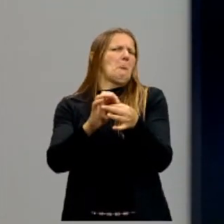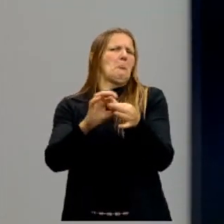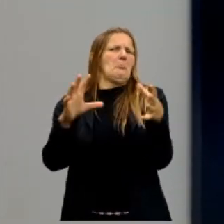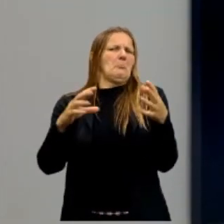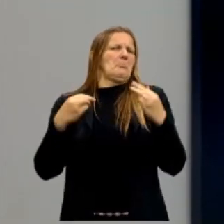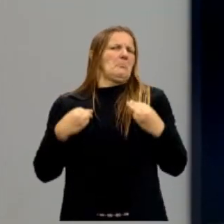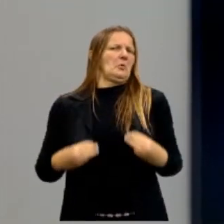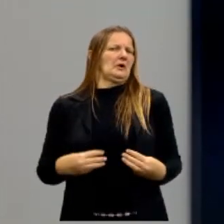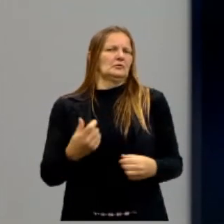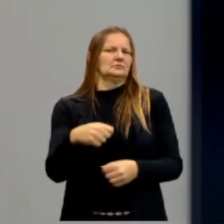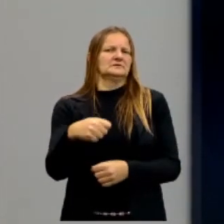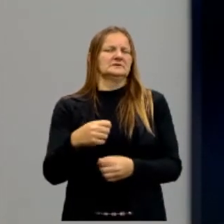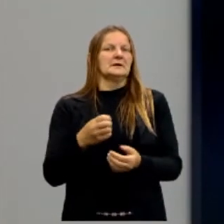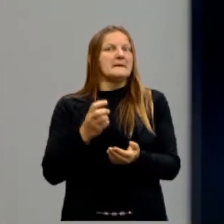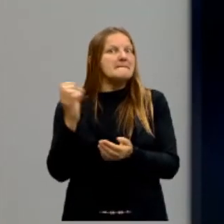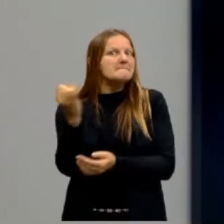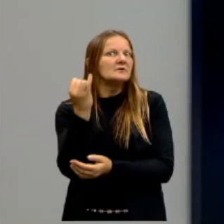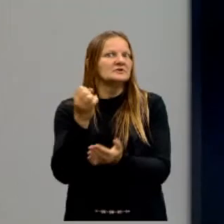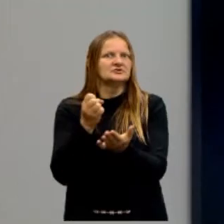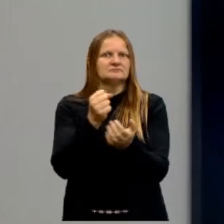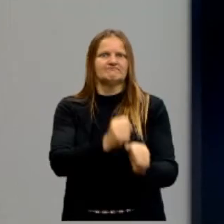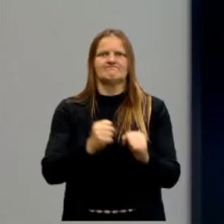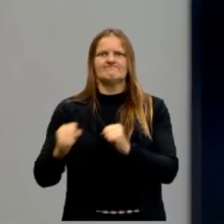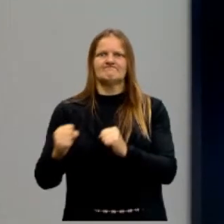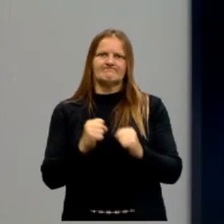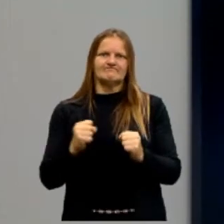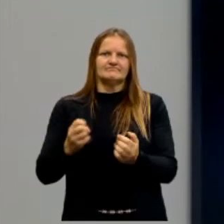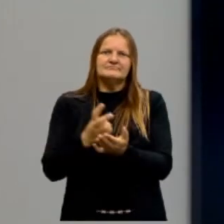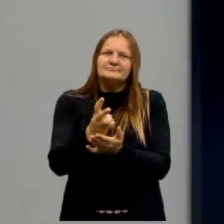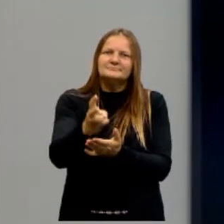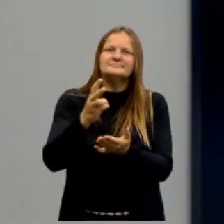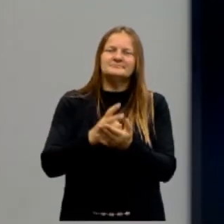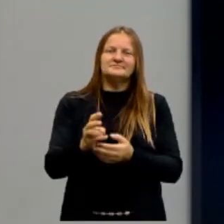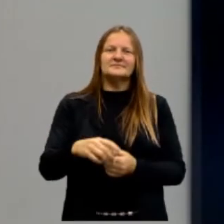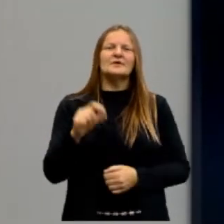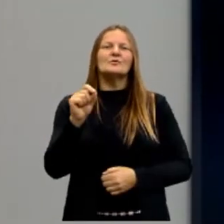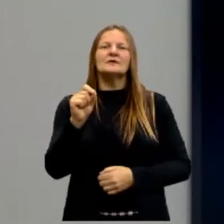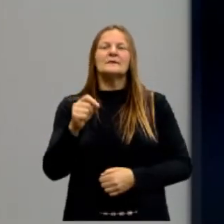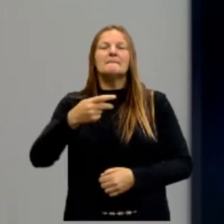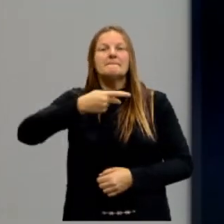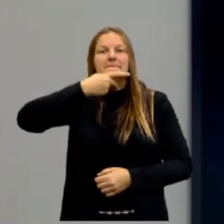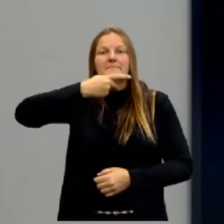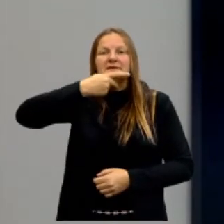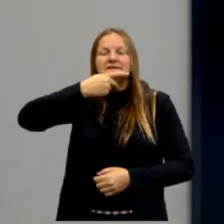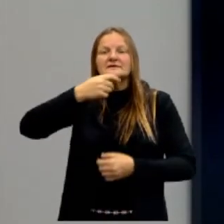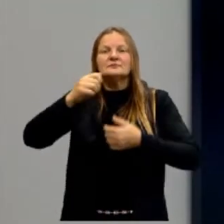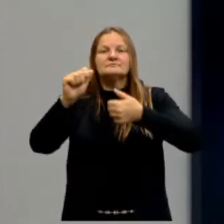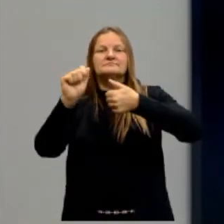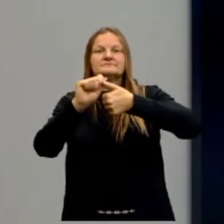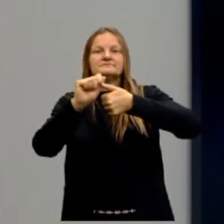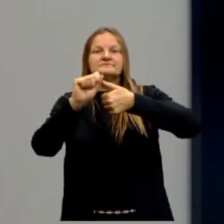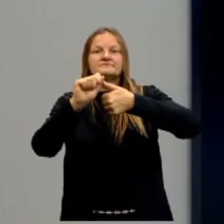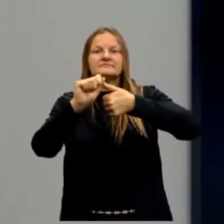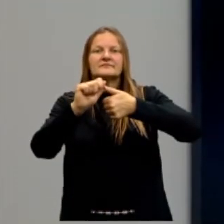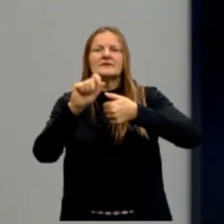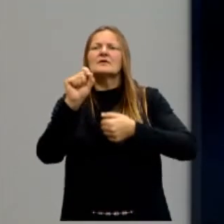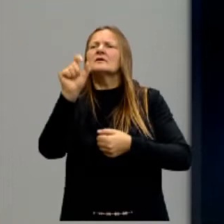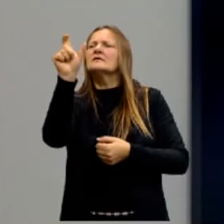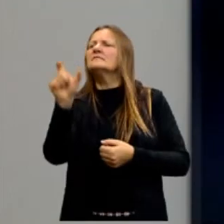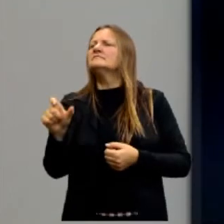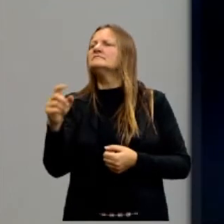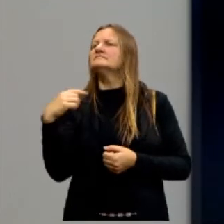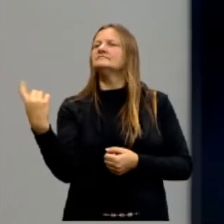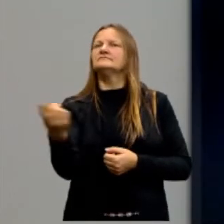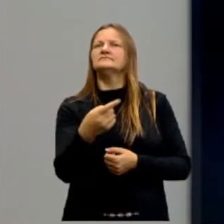O importante é manter-se no poder. E aí perguntas. De acordo com Platão, letra A. Quem reunia as condições